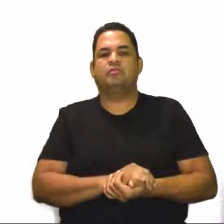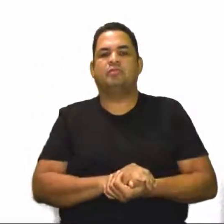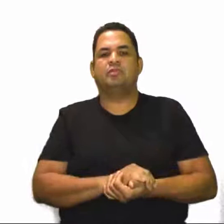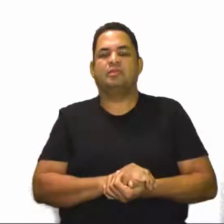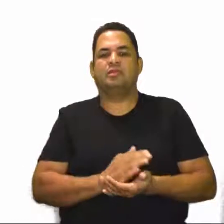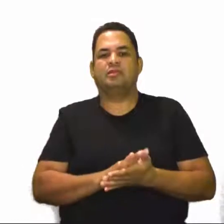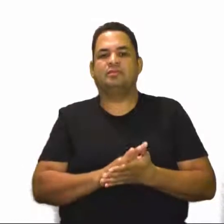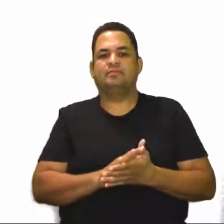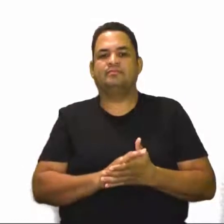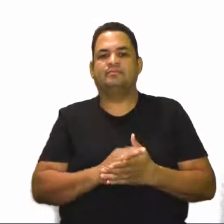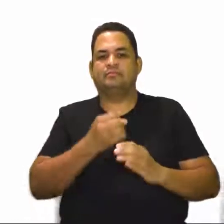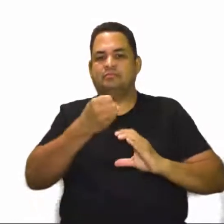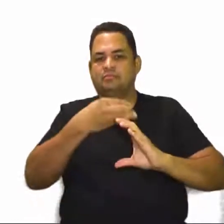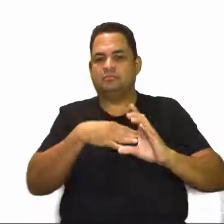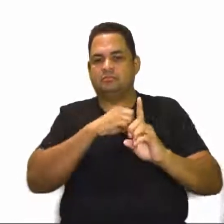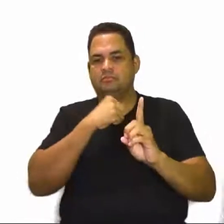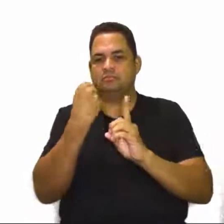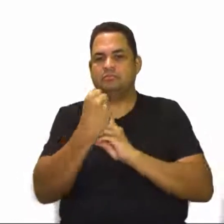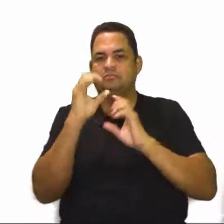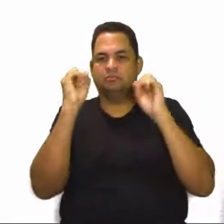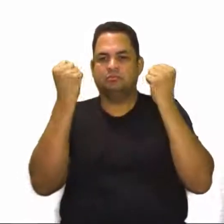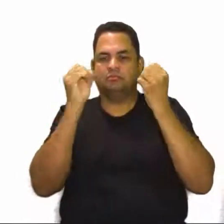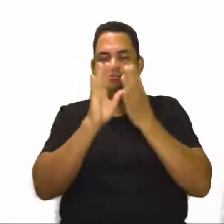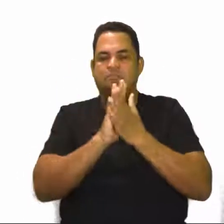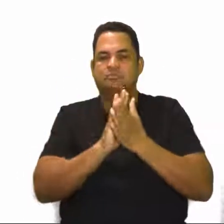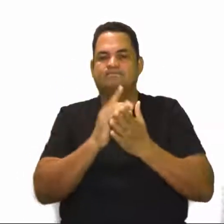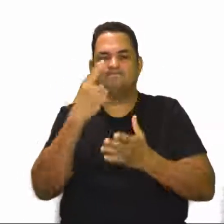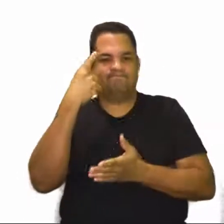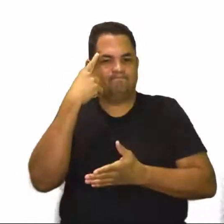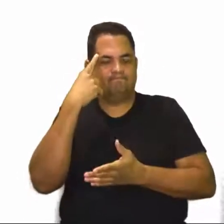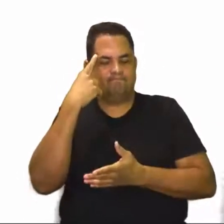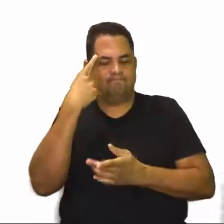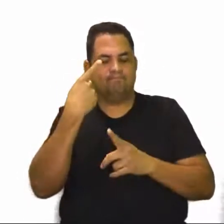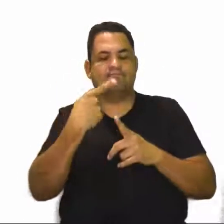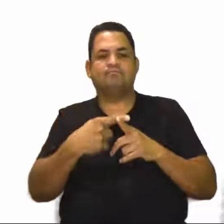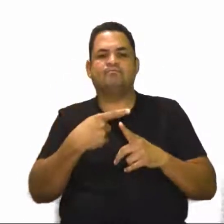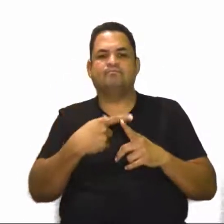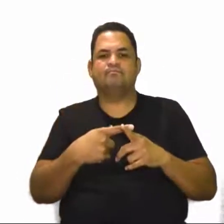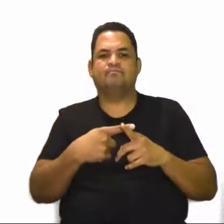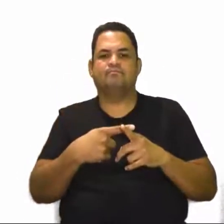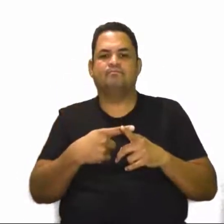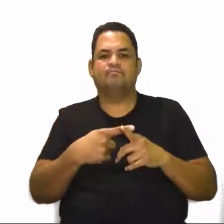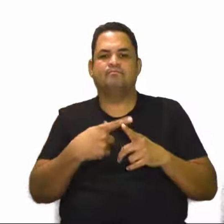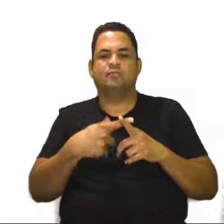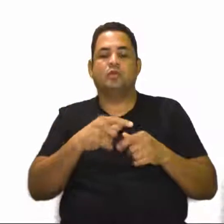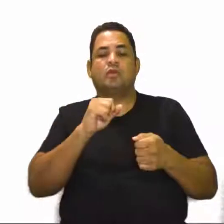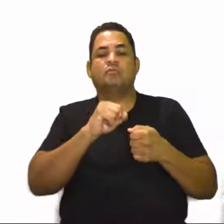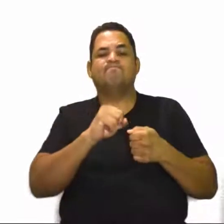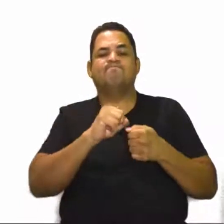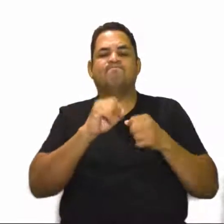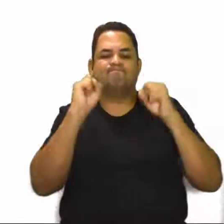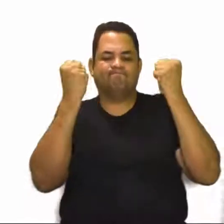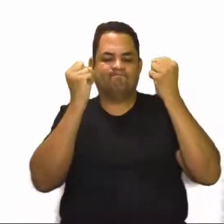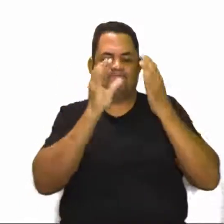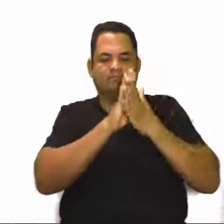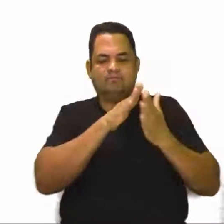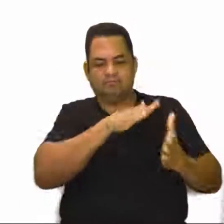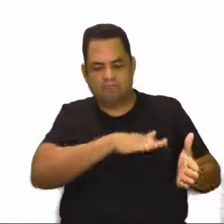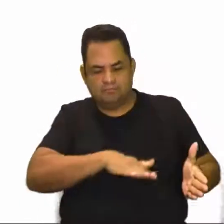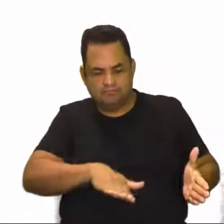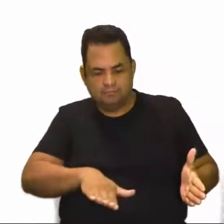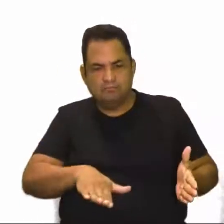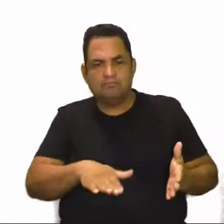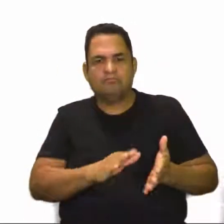social da atividade física, pensando aí o porquê, né? Por que fazer atividade física na infância?